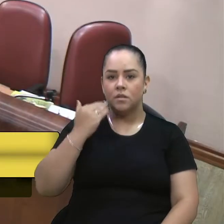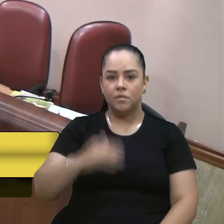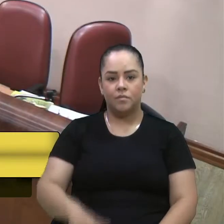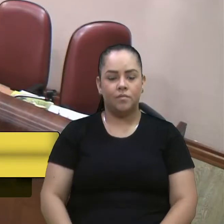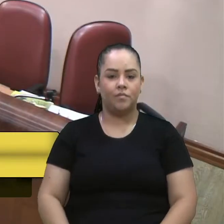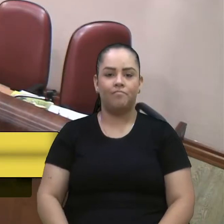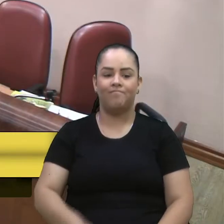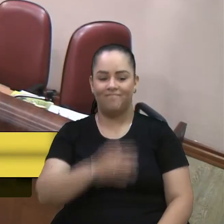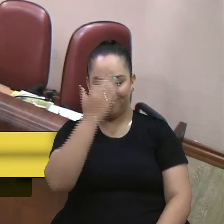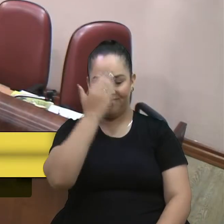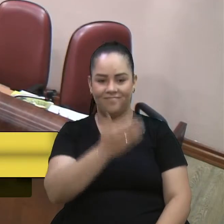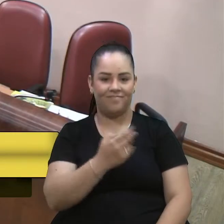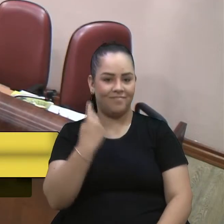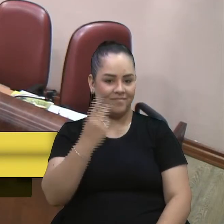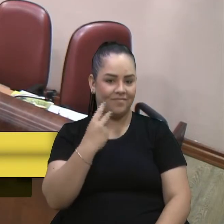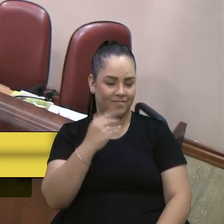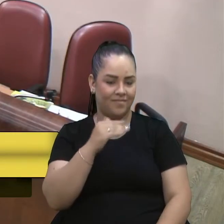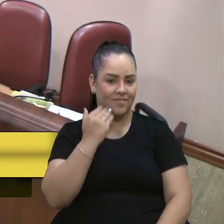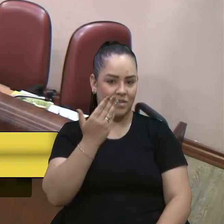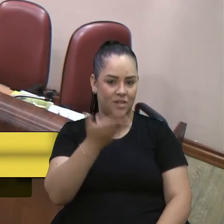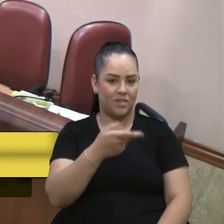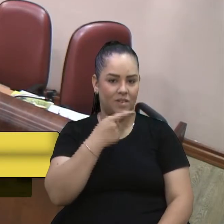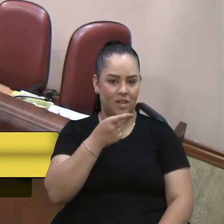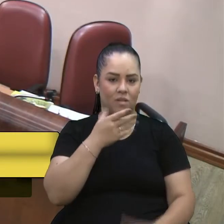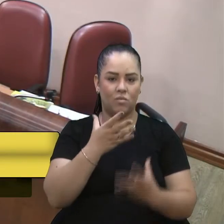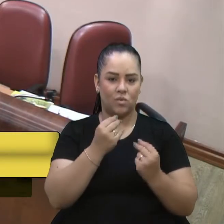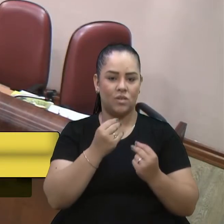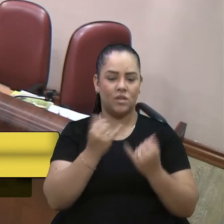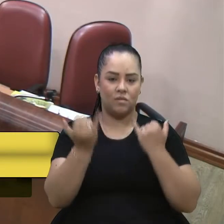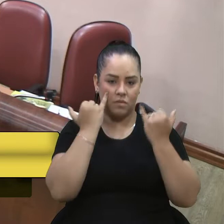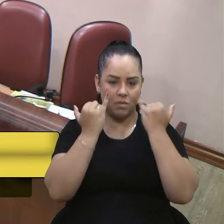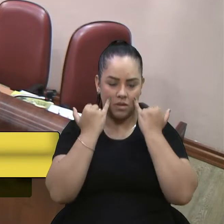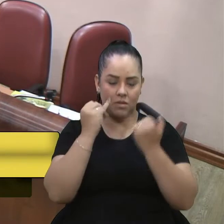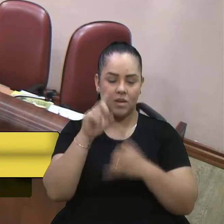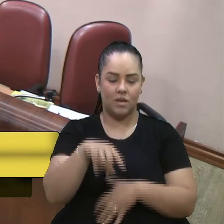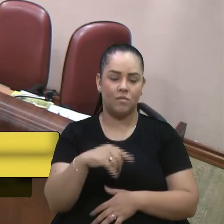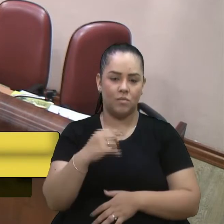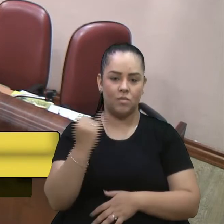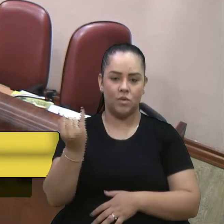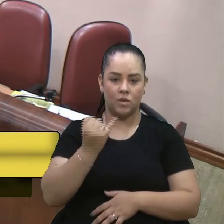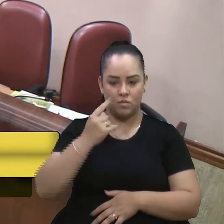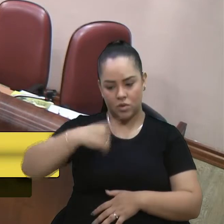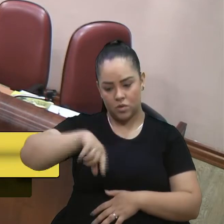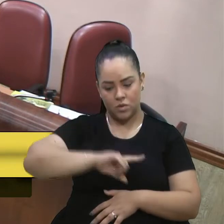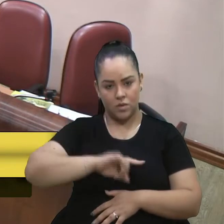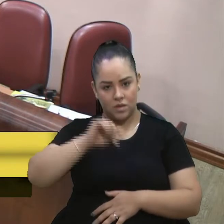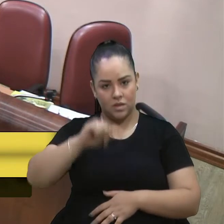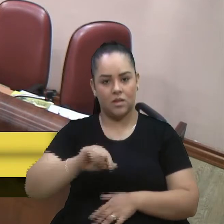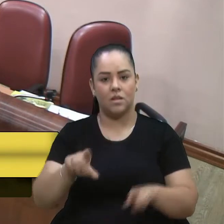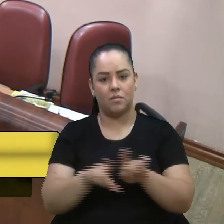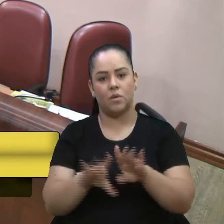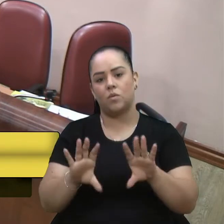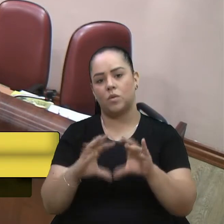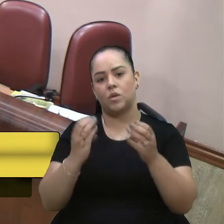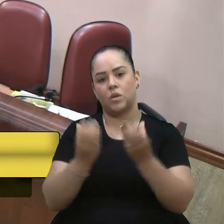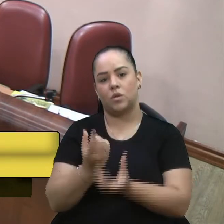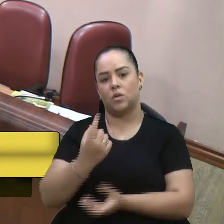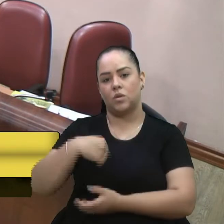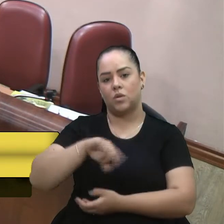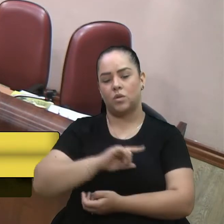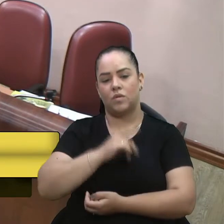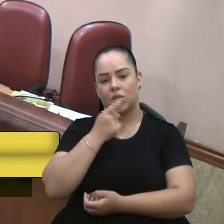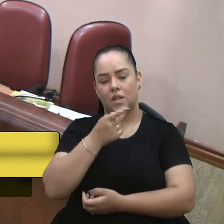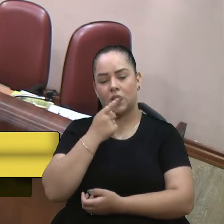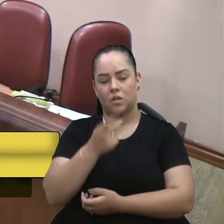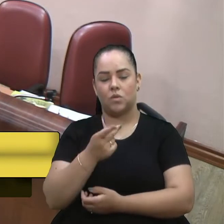Felipe eu acho que o senhor traz muitas informações que são essenciais para nós aqui na casa e também para a comunidade quando a gente fala na questão do turismo